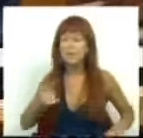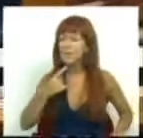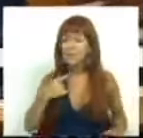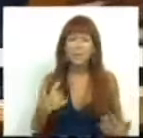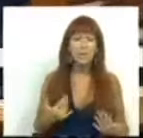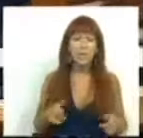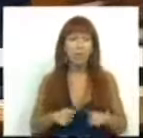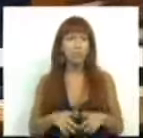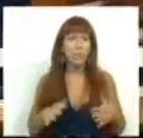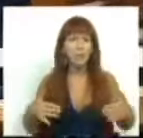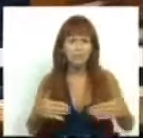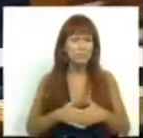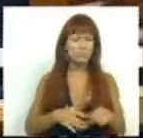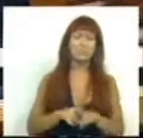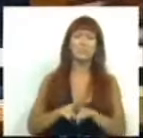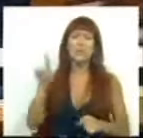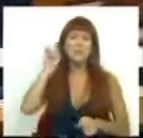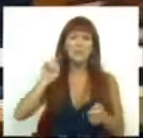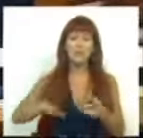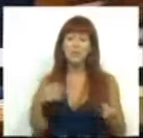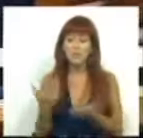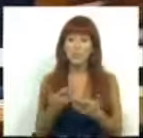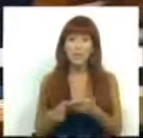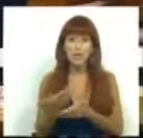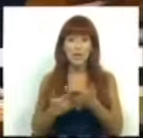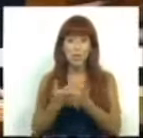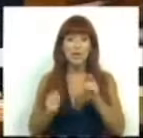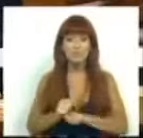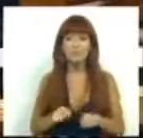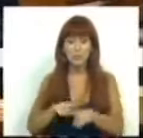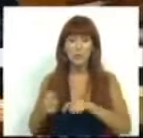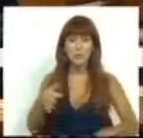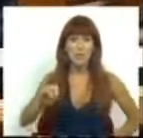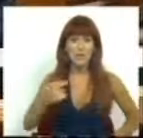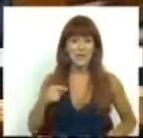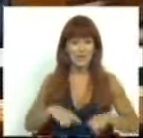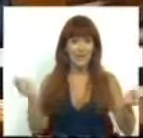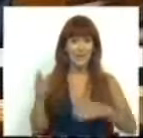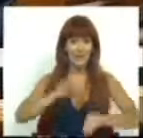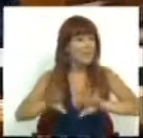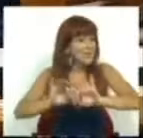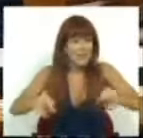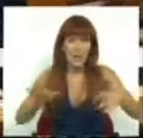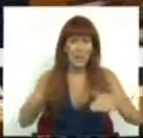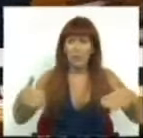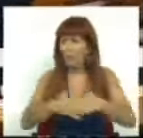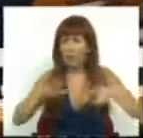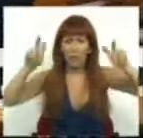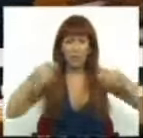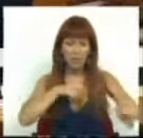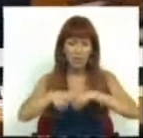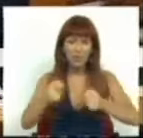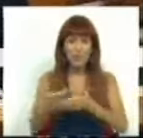ficou moribunda a principal proposta de política económica do PSD em campanha eleitoral. Como moribunda está toda a política